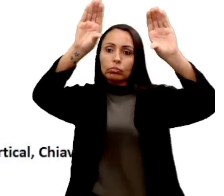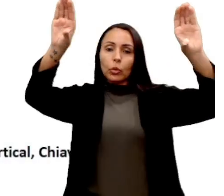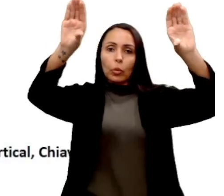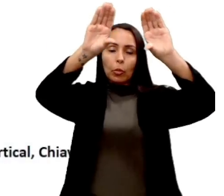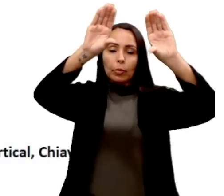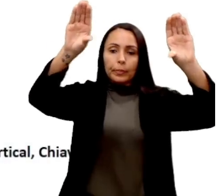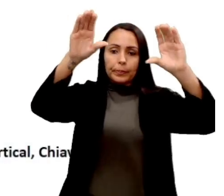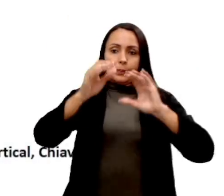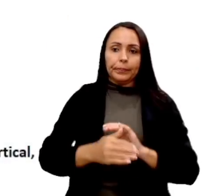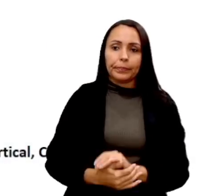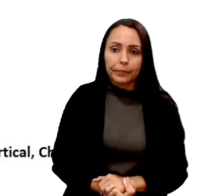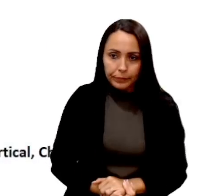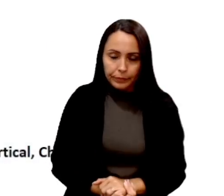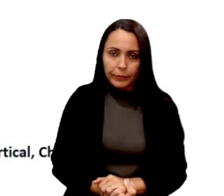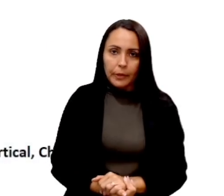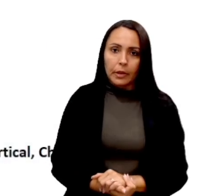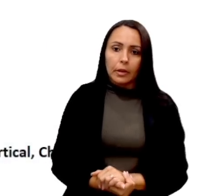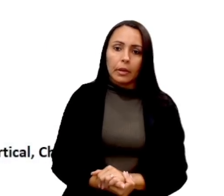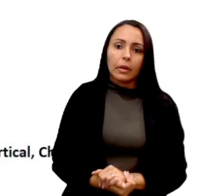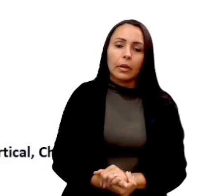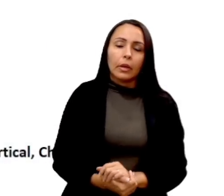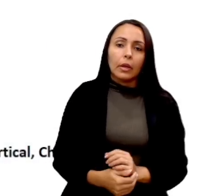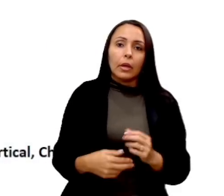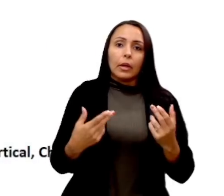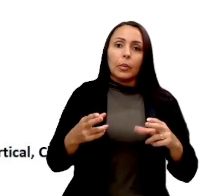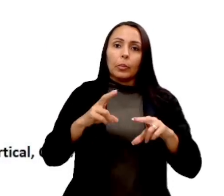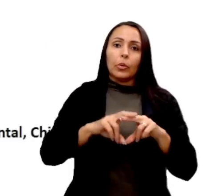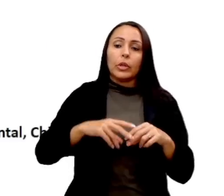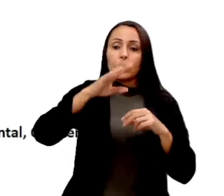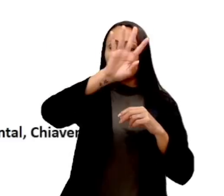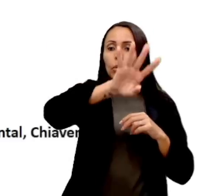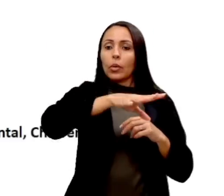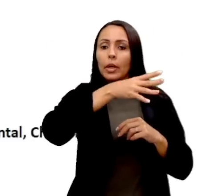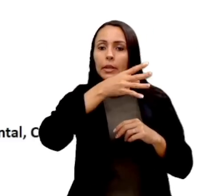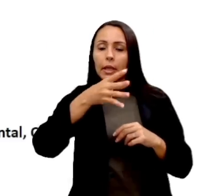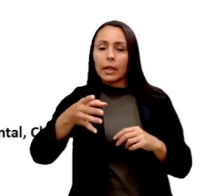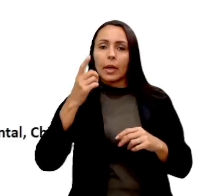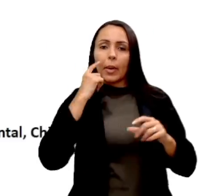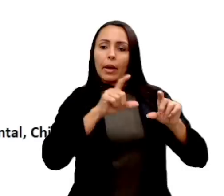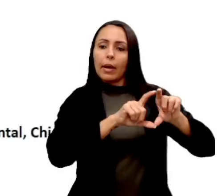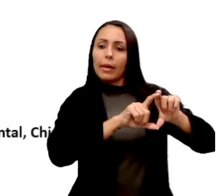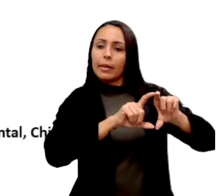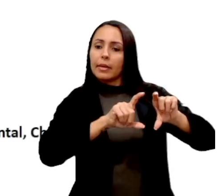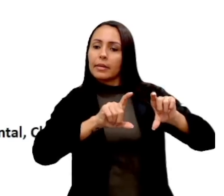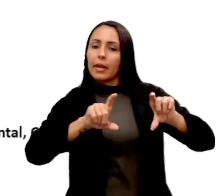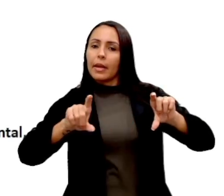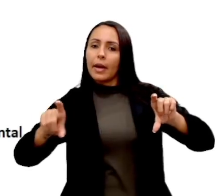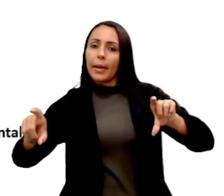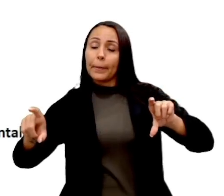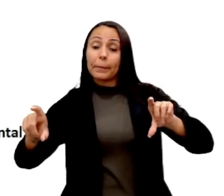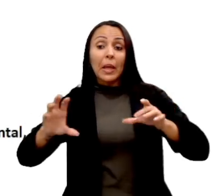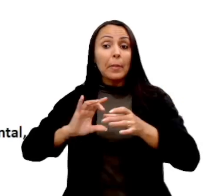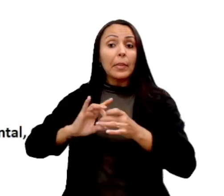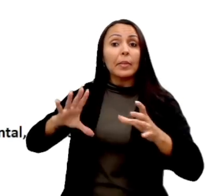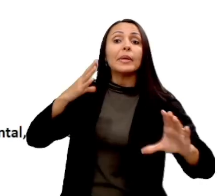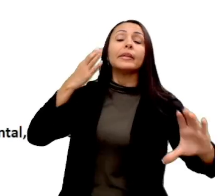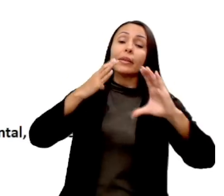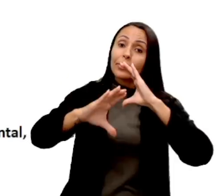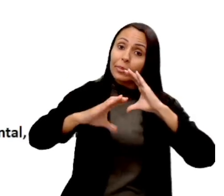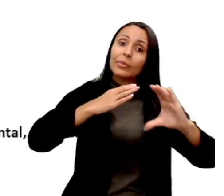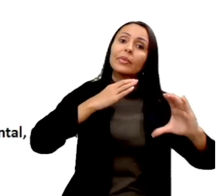condutor. Por isso, o organograma linear permite essa comunicação